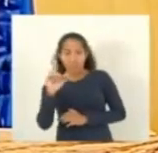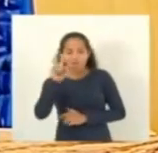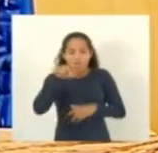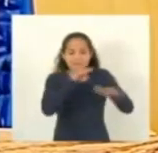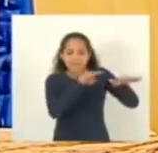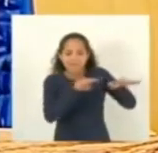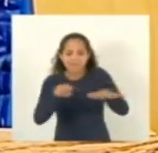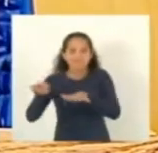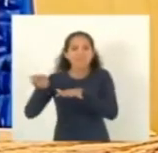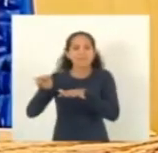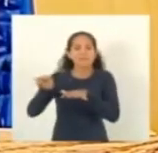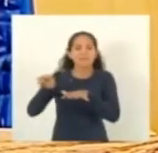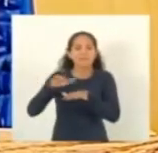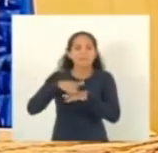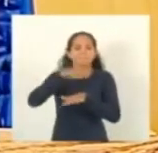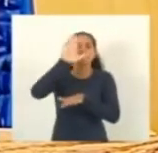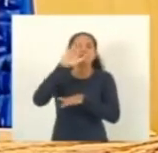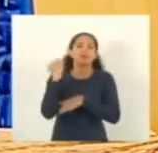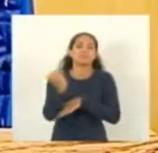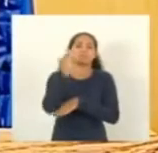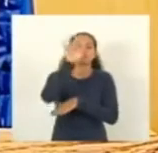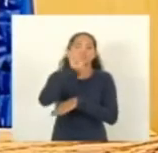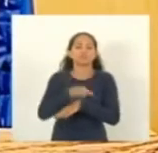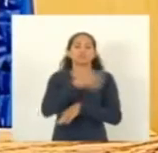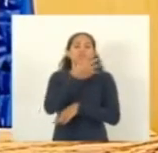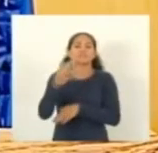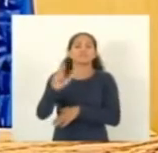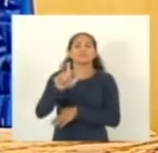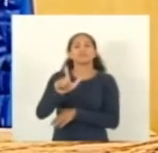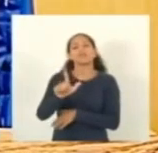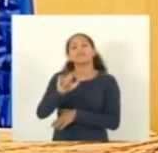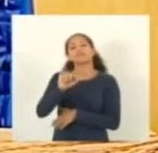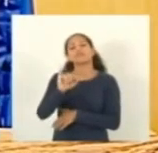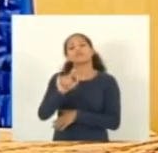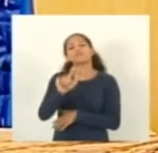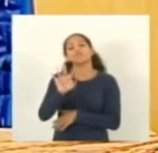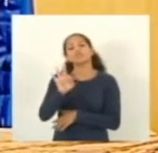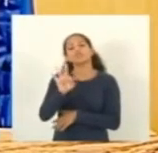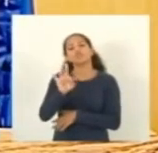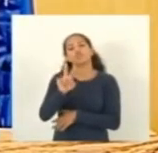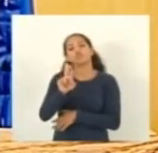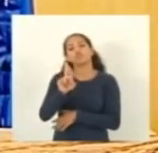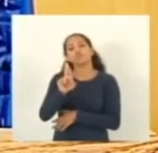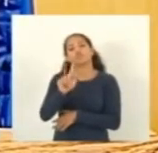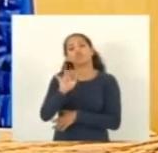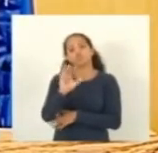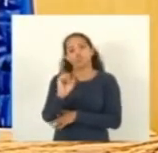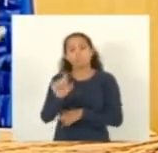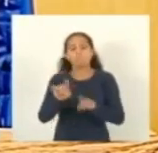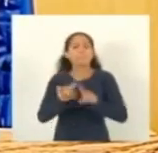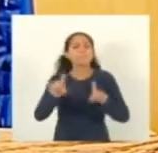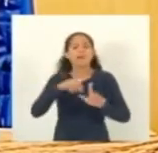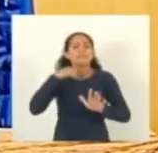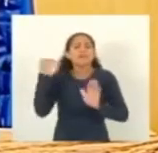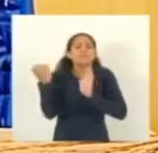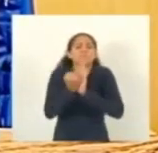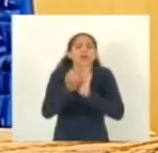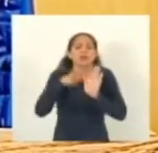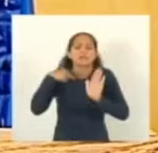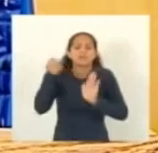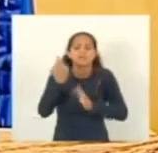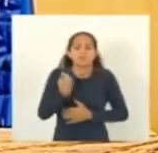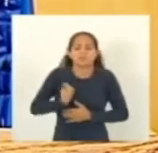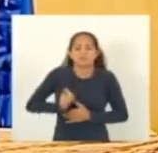semana mais importante do calendário litúrgico mas do simbolismo que isso tudo tem para as nossas